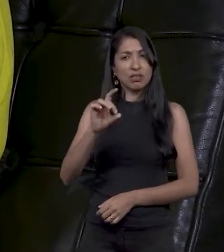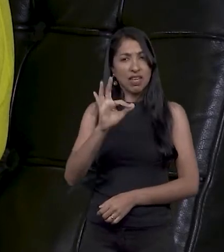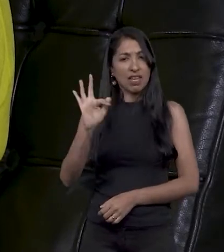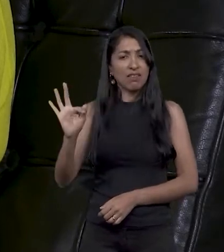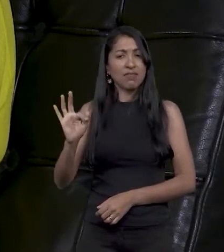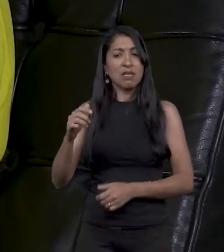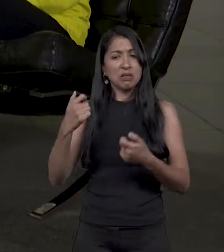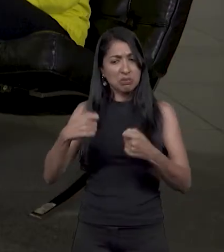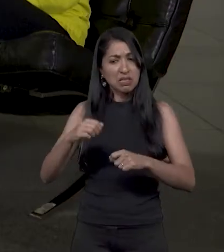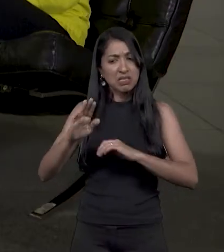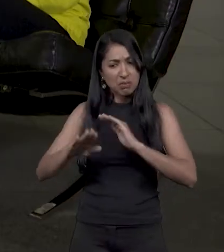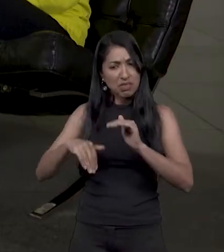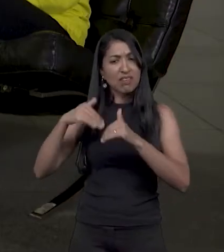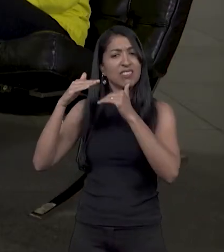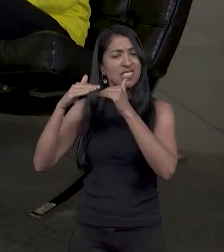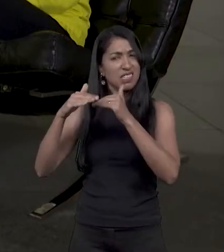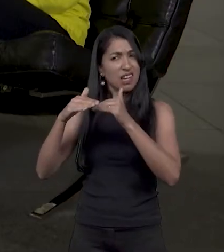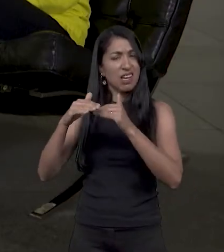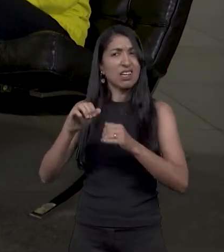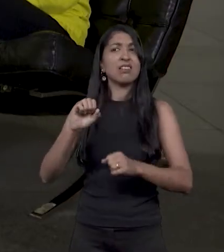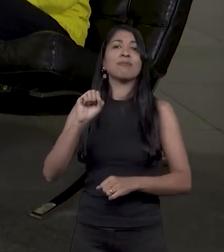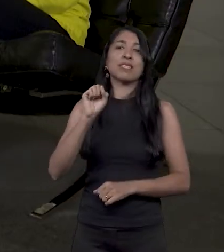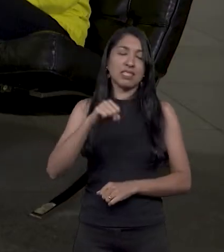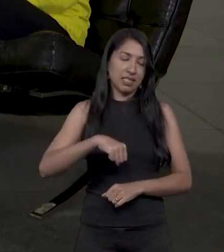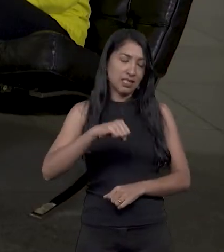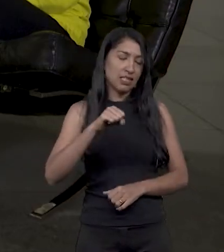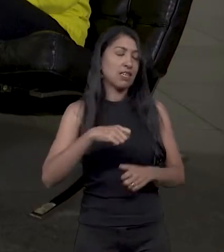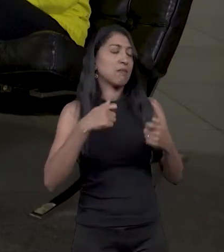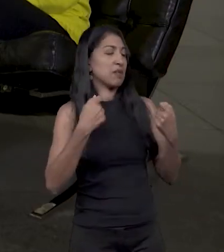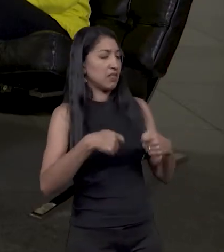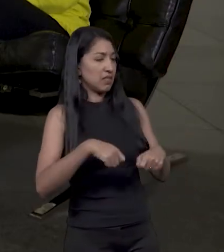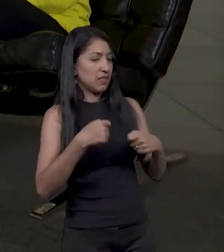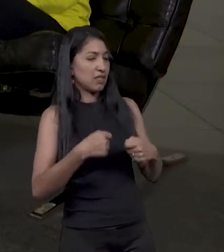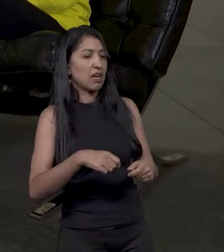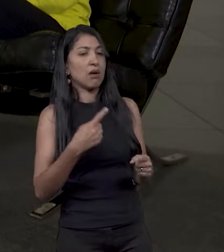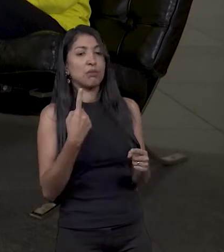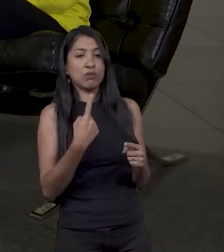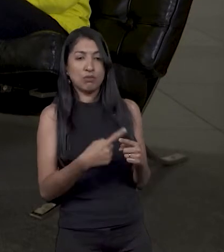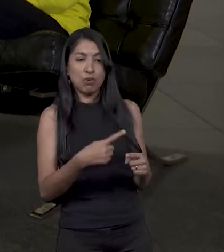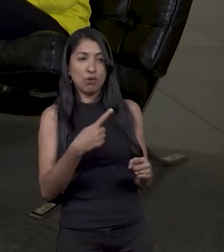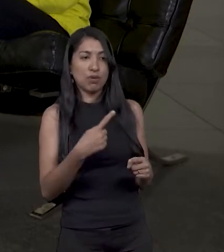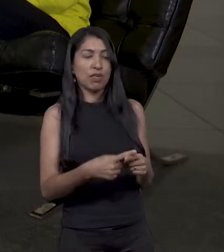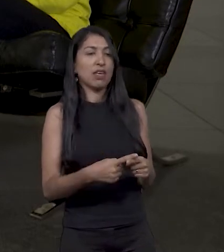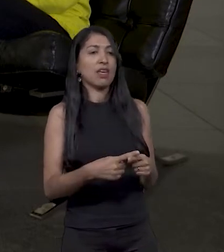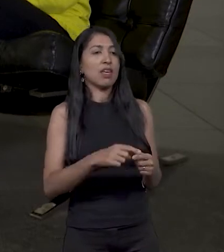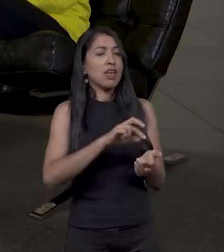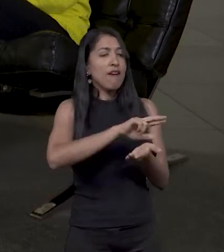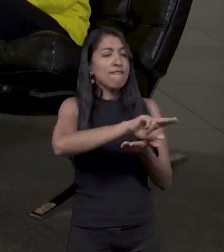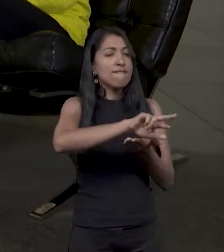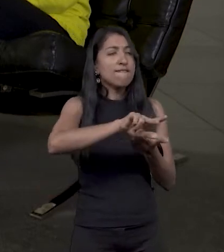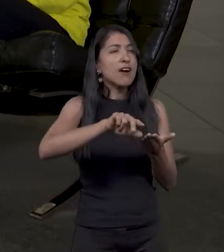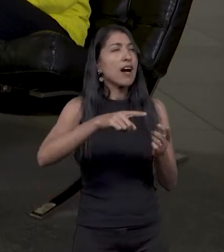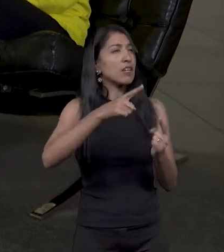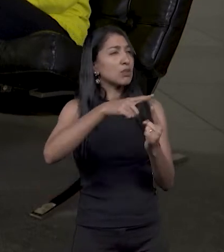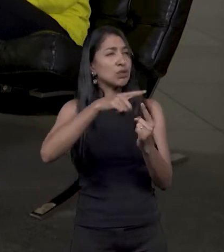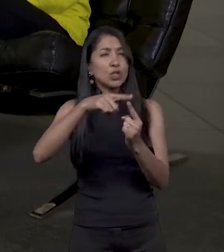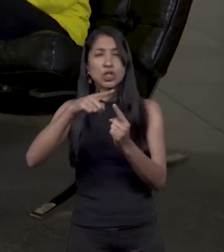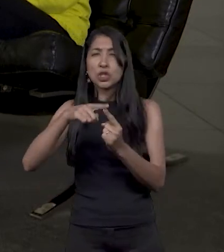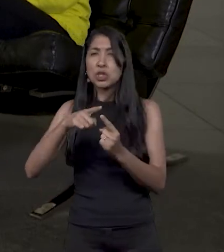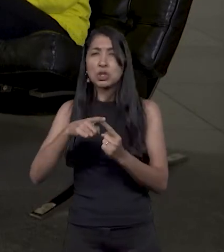baixa visão? Muito, muito, muito, porque os vários tipos de